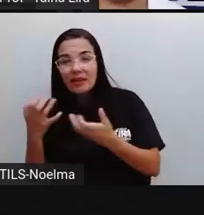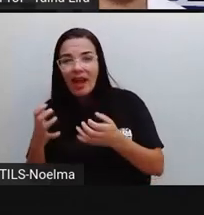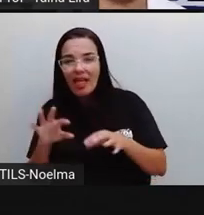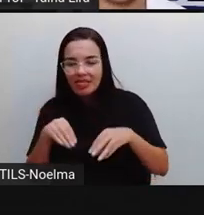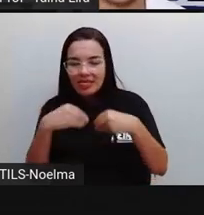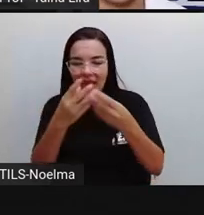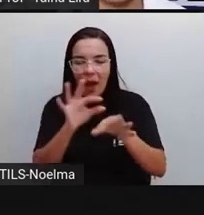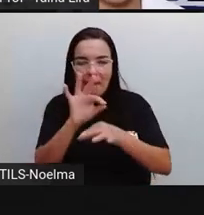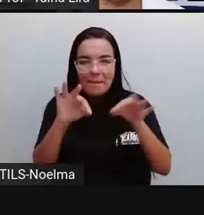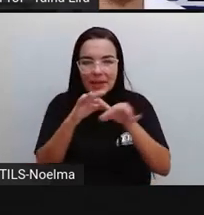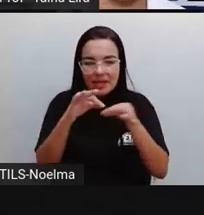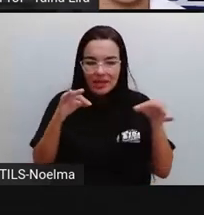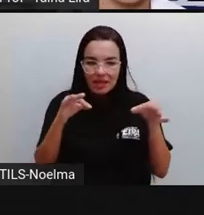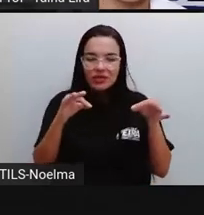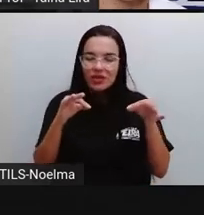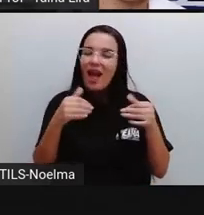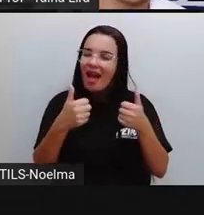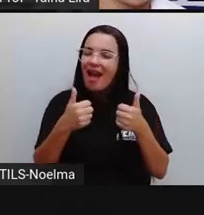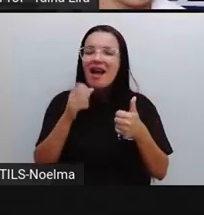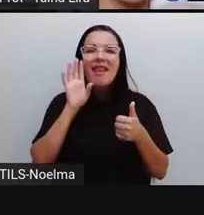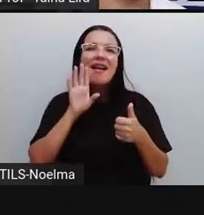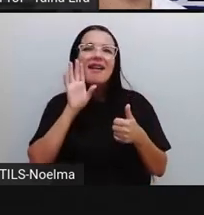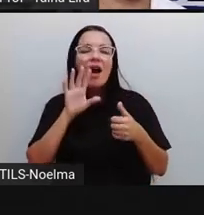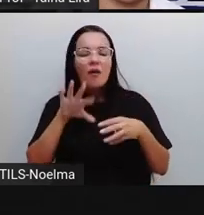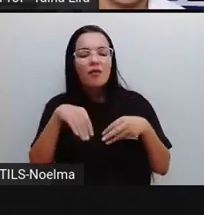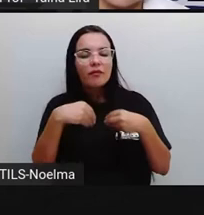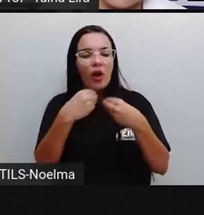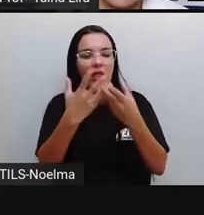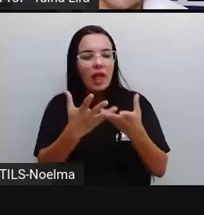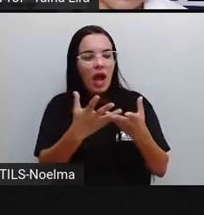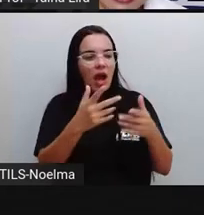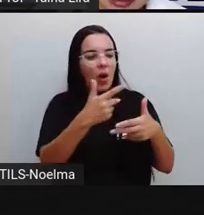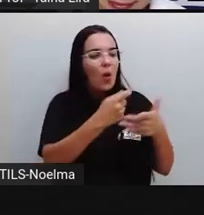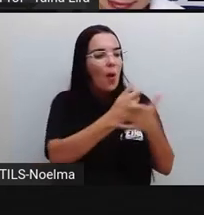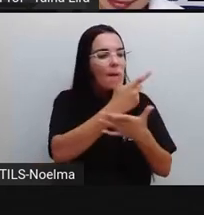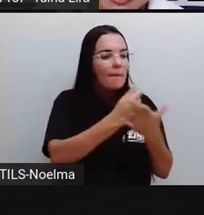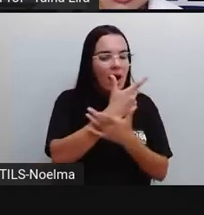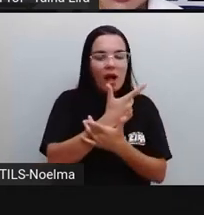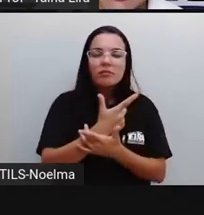presente, né? Ah, vou dar aqui um produto dessa linha, tá?